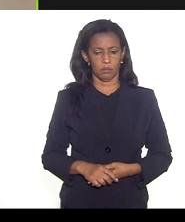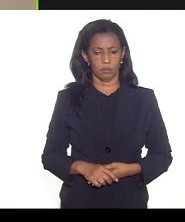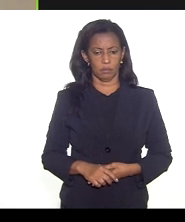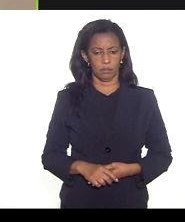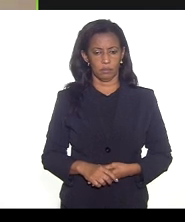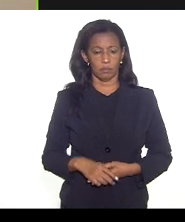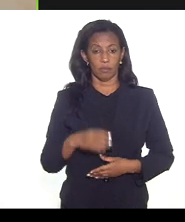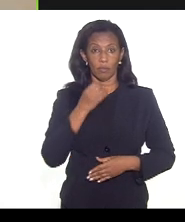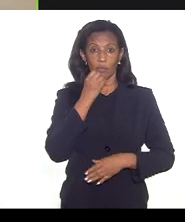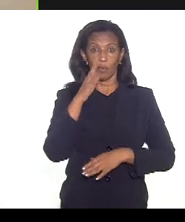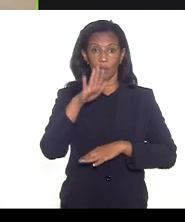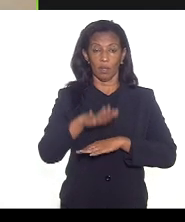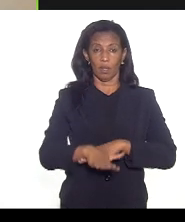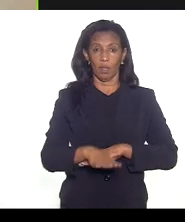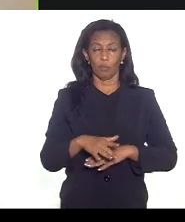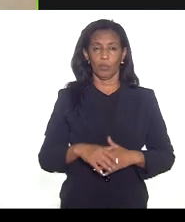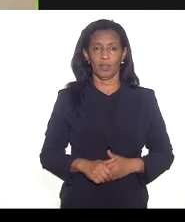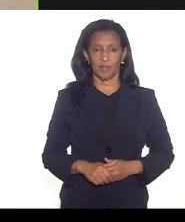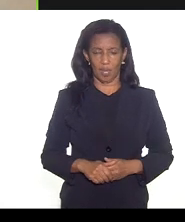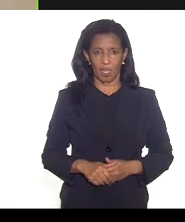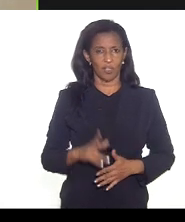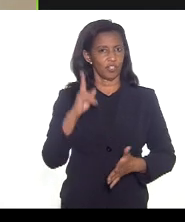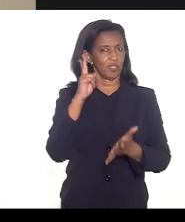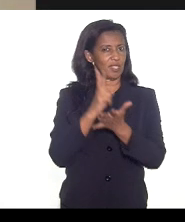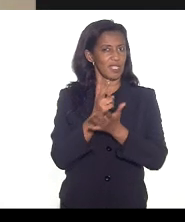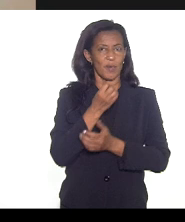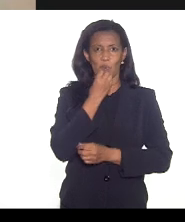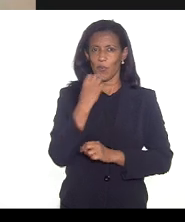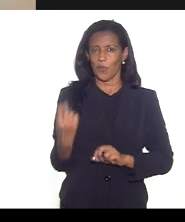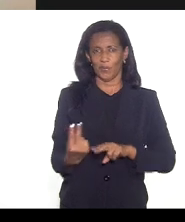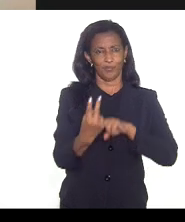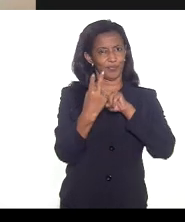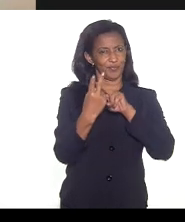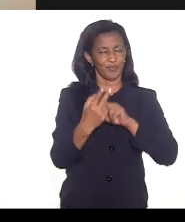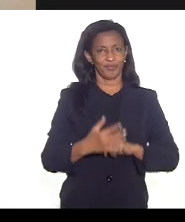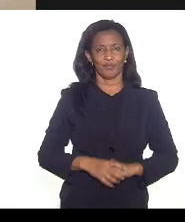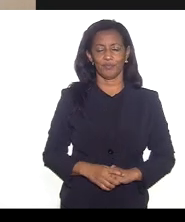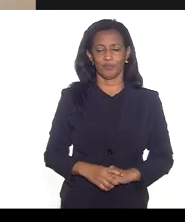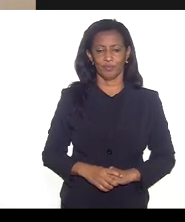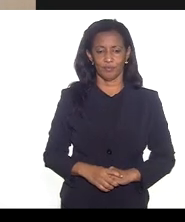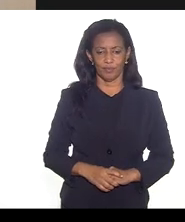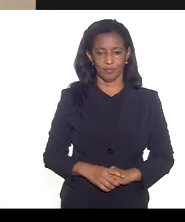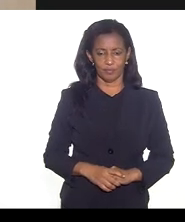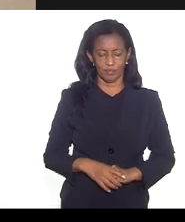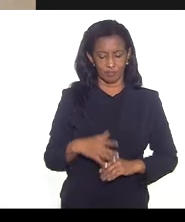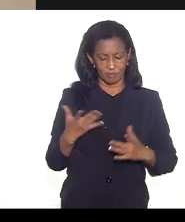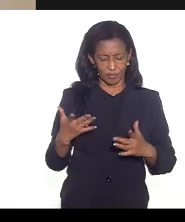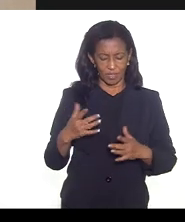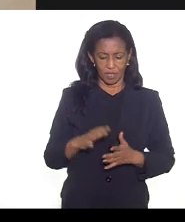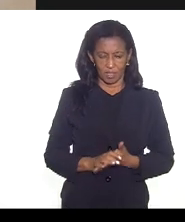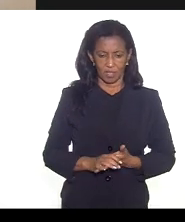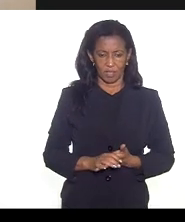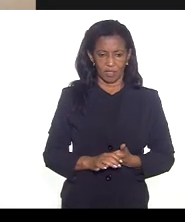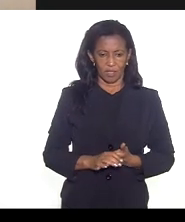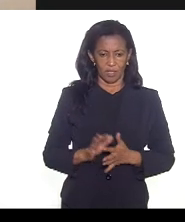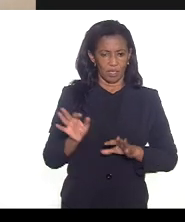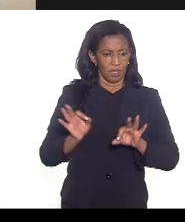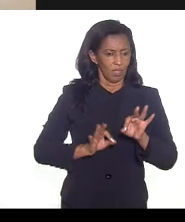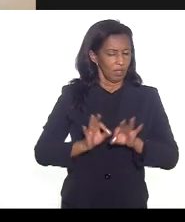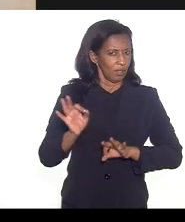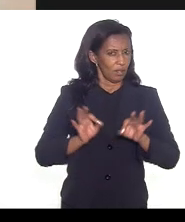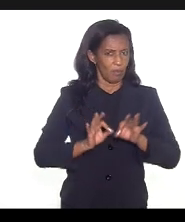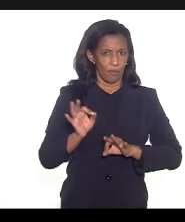boa tarde salve doutor Mário sempre bom lhe ver doutor Mário assim de uma forma bem